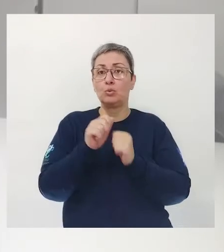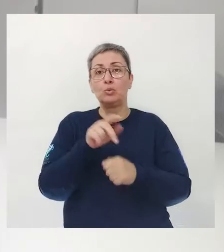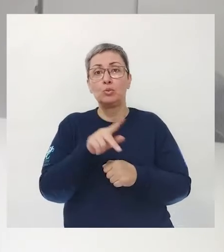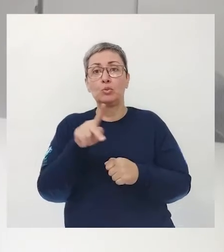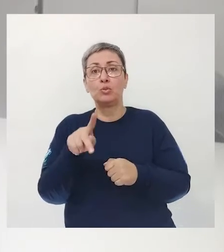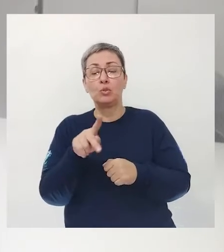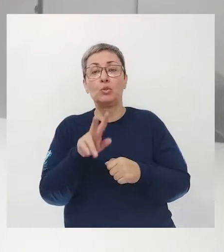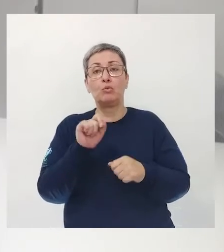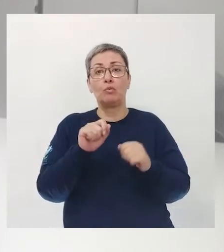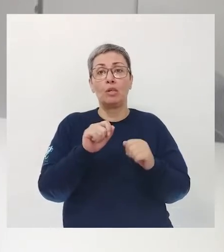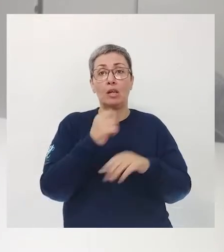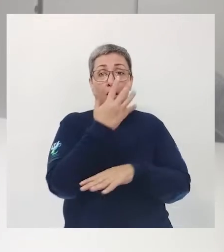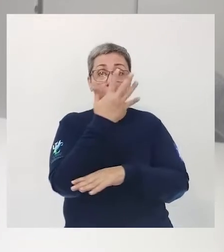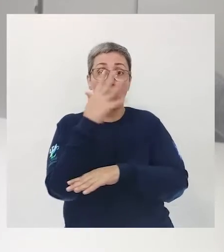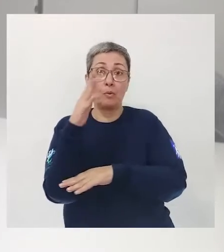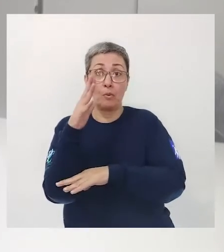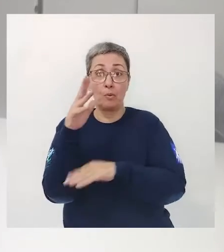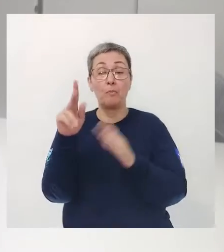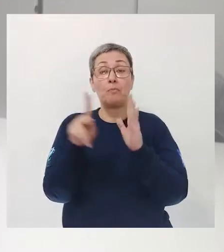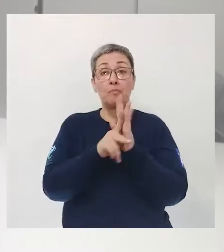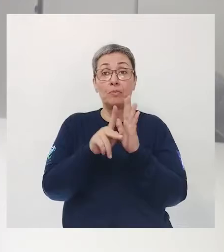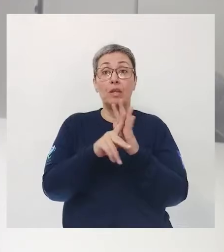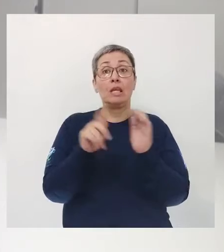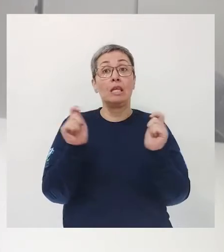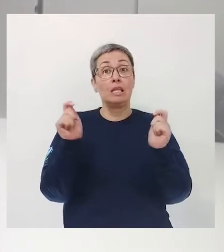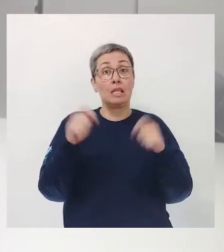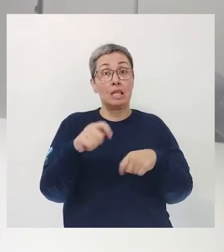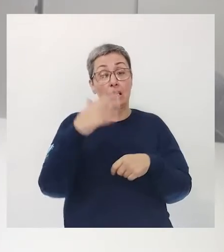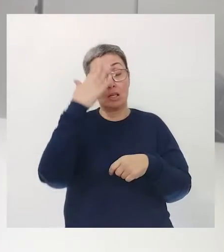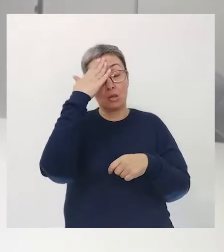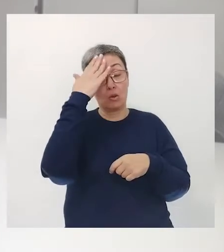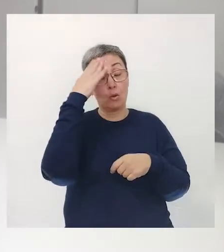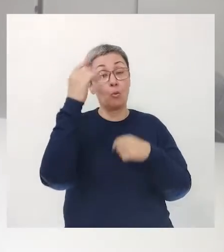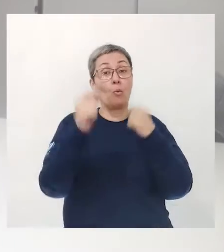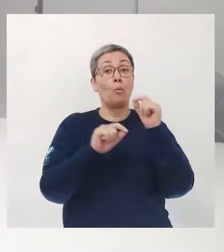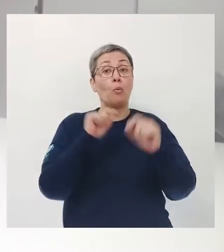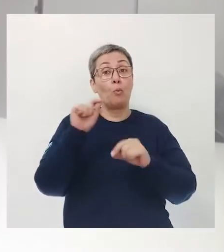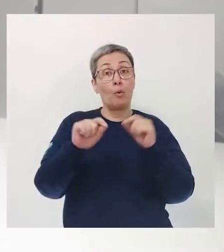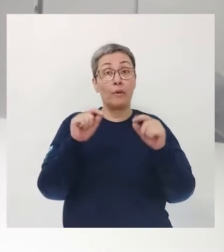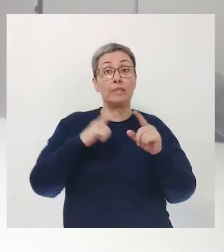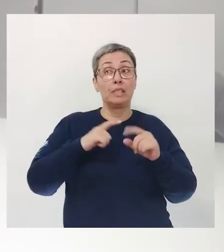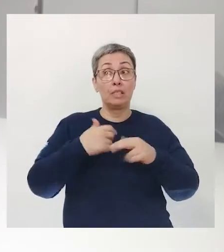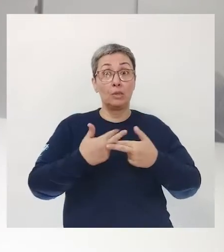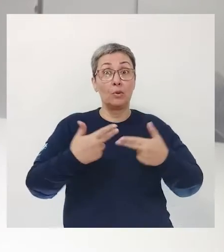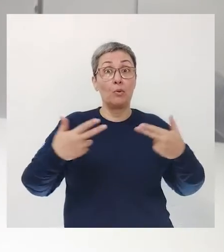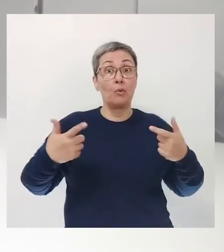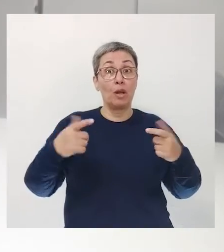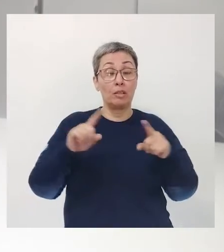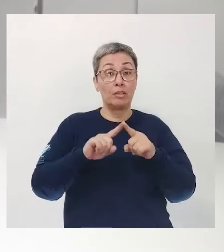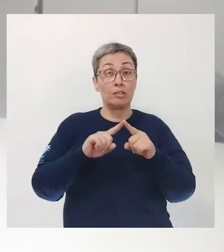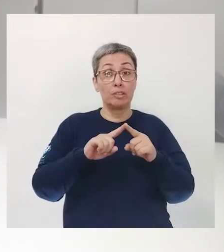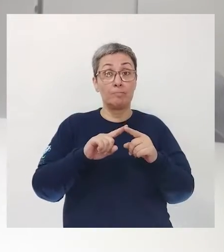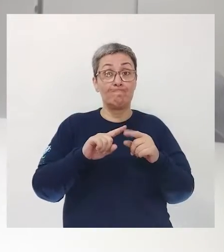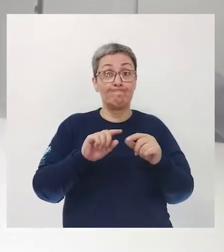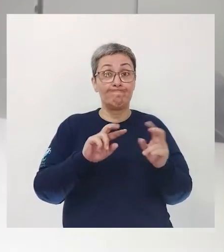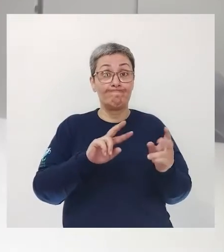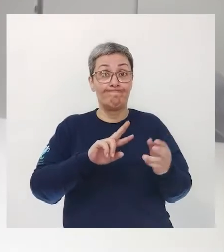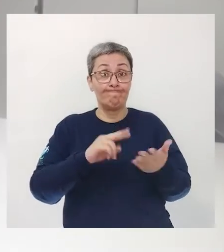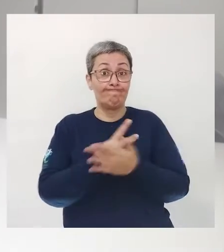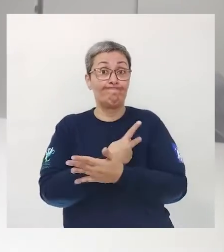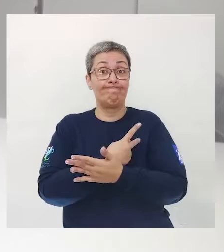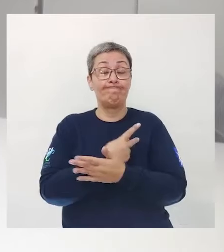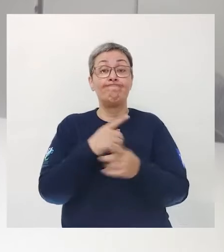professor As questões ambientais Dá para saber Que tem alguma coisa Fora do eixo